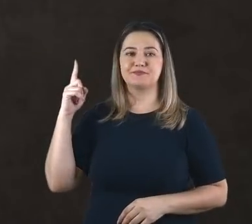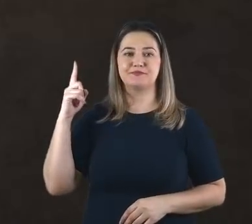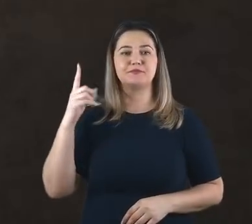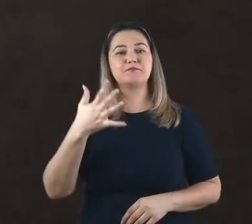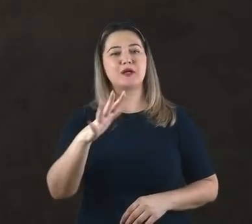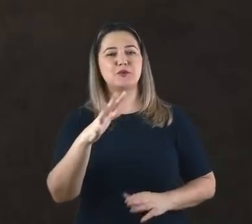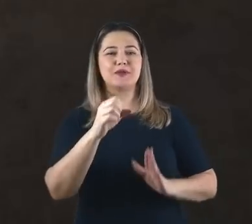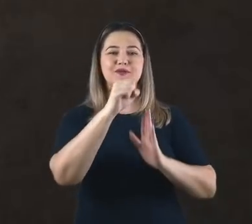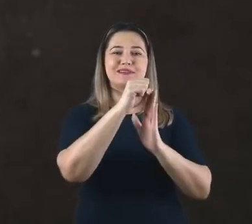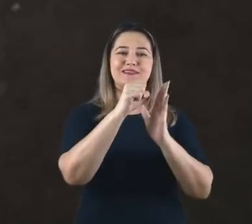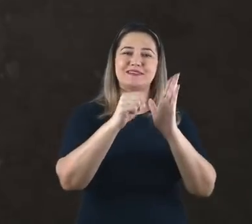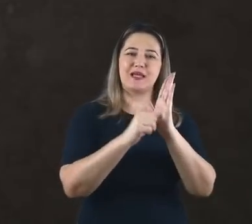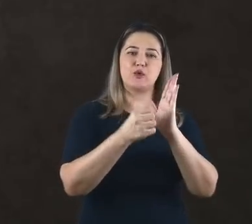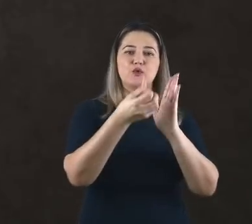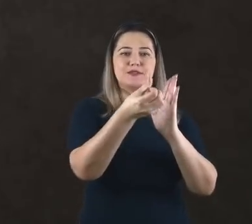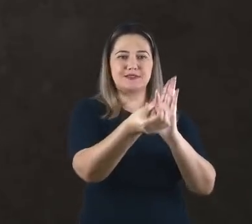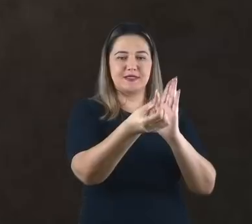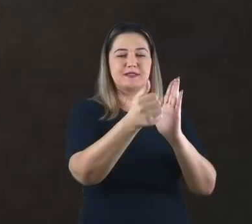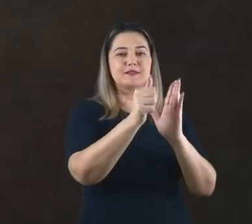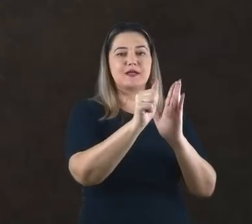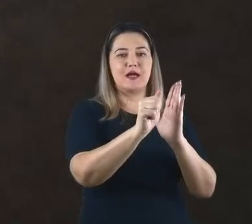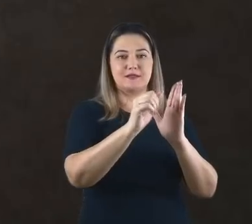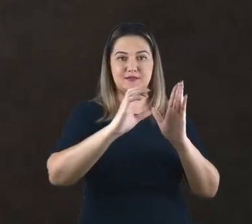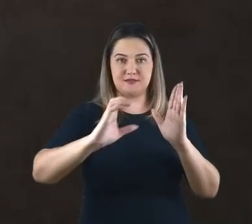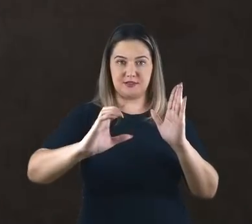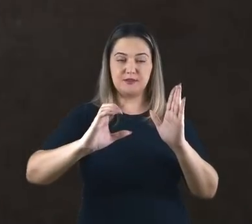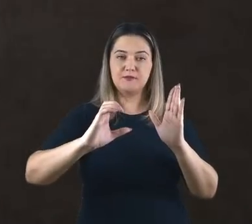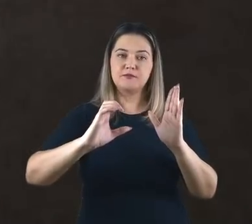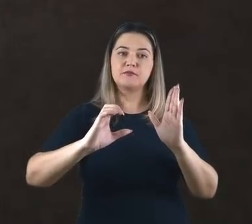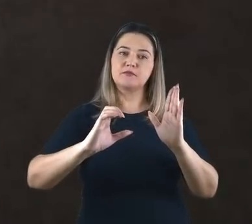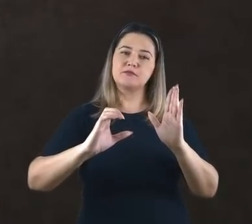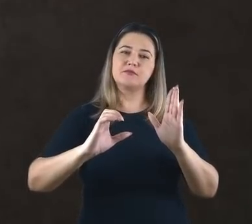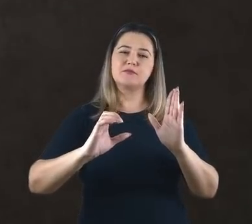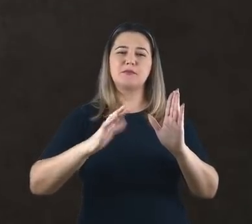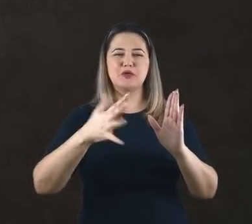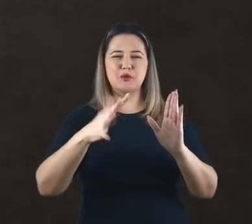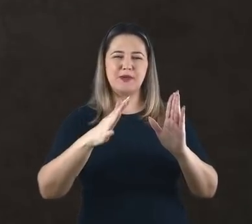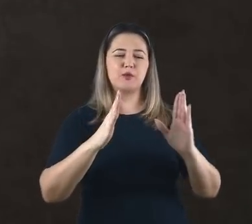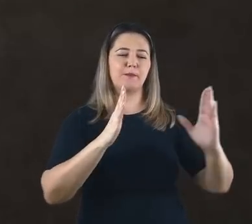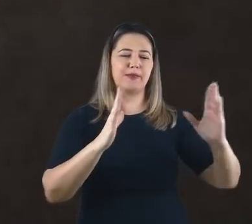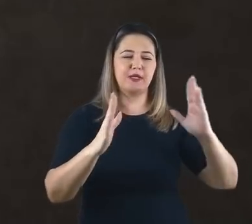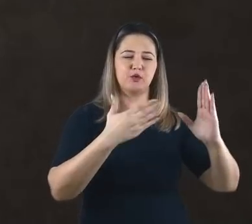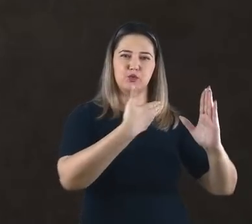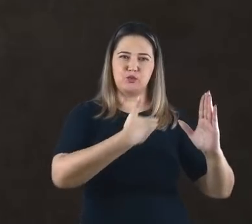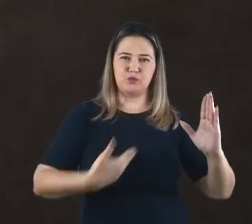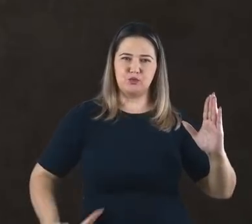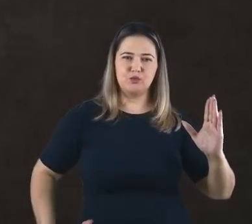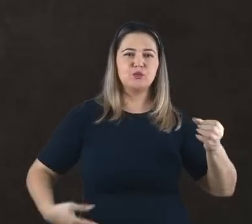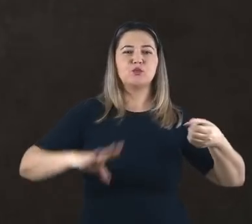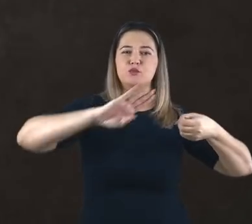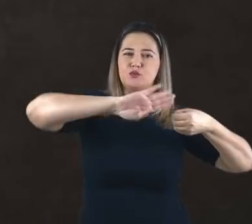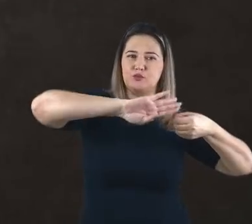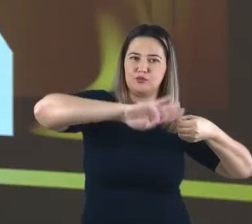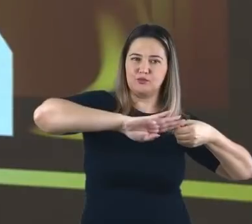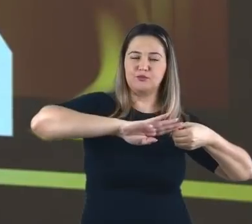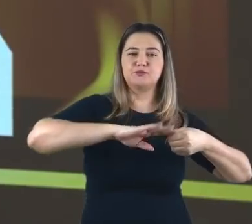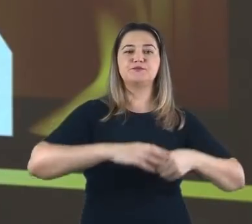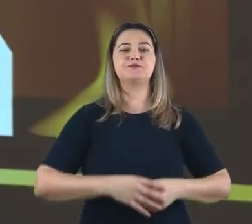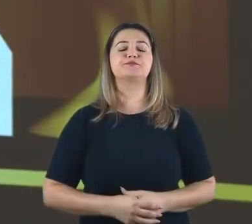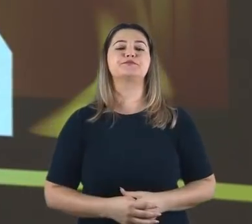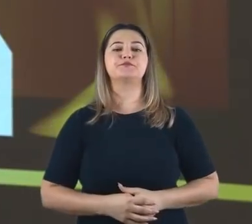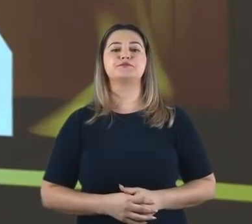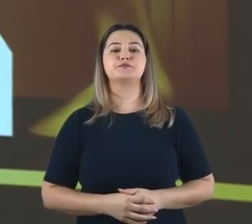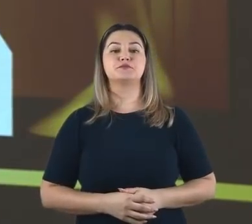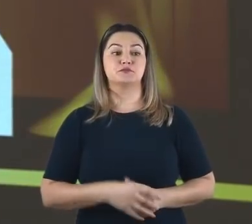metade do século VI a.C. sendo portanto contemporâneo aos reinados de Nabucodonosor e Nabonido. O